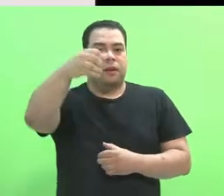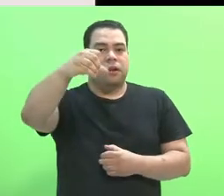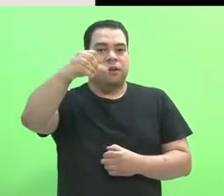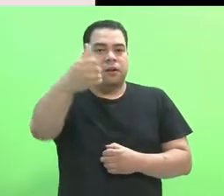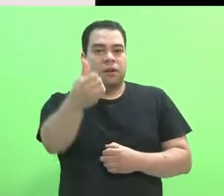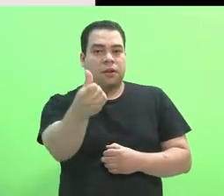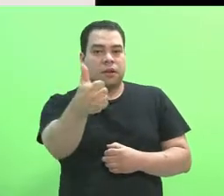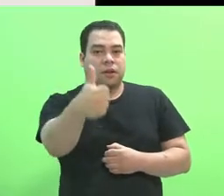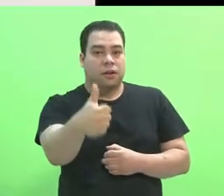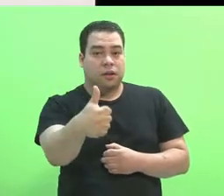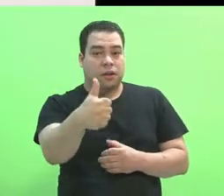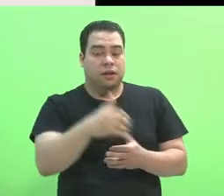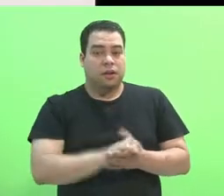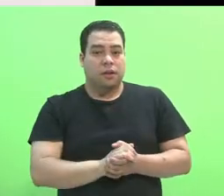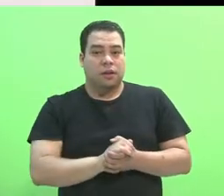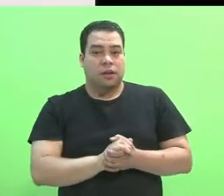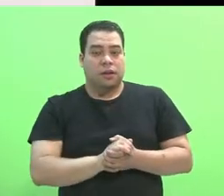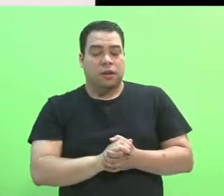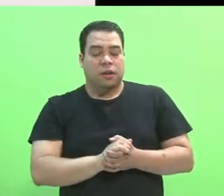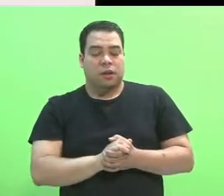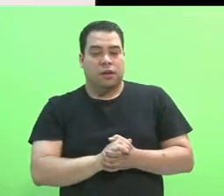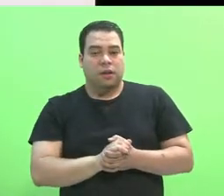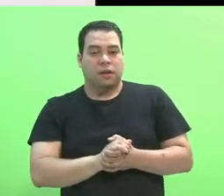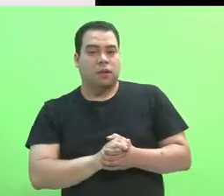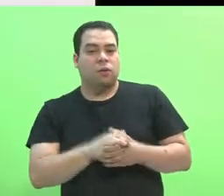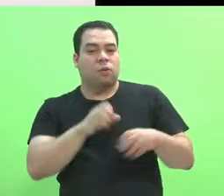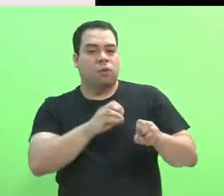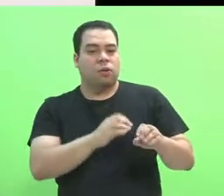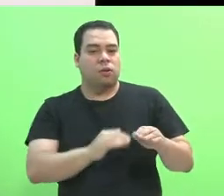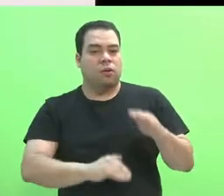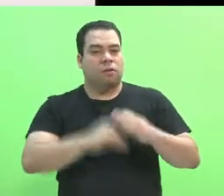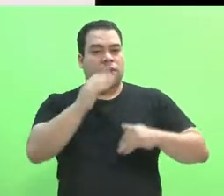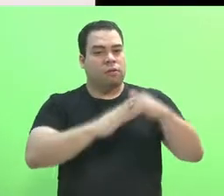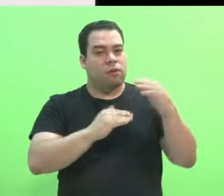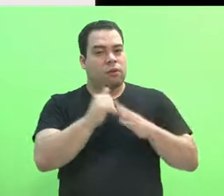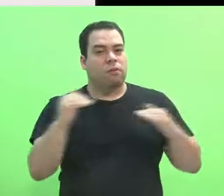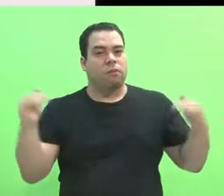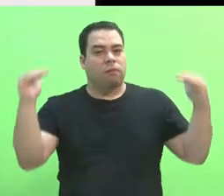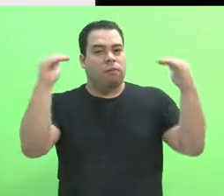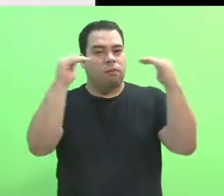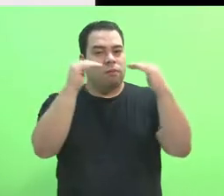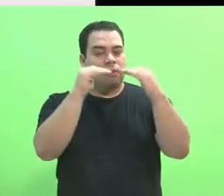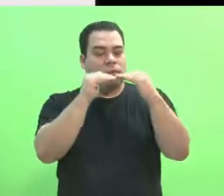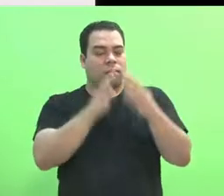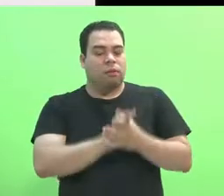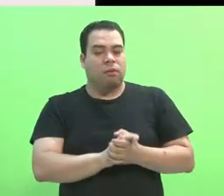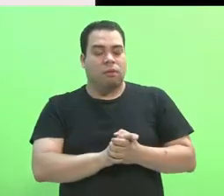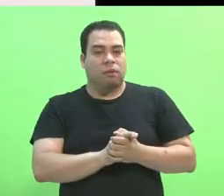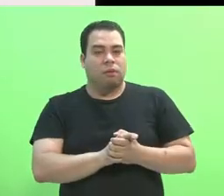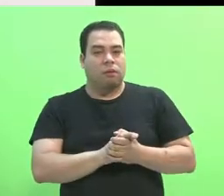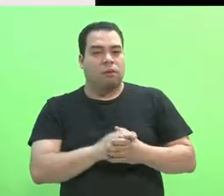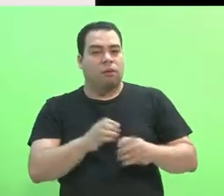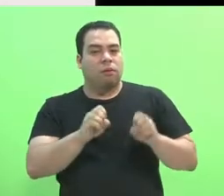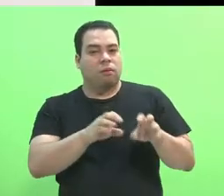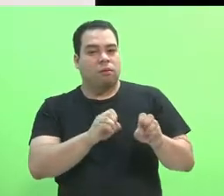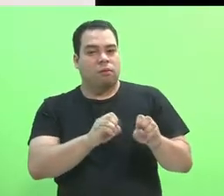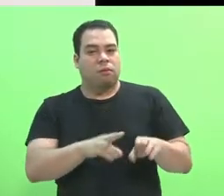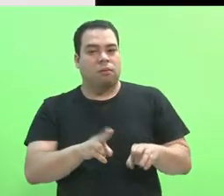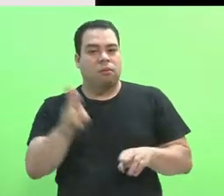profissional ao ensino acadêmico. A partir desse momento, o ensino profissional e técnico passou a ser considerado